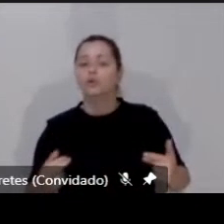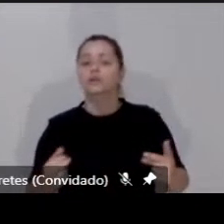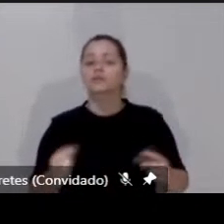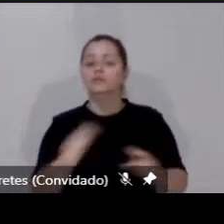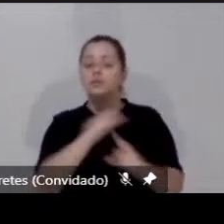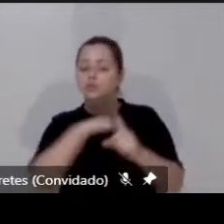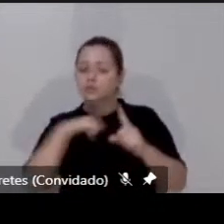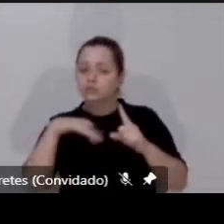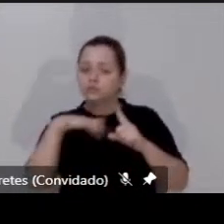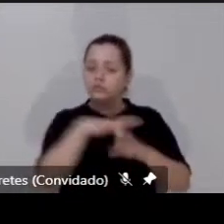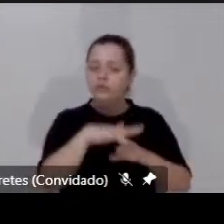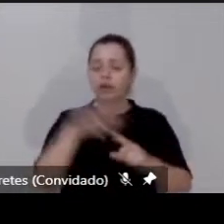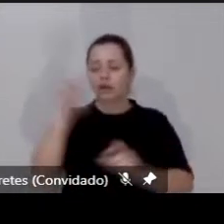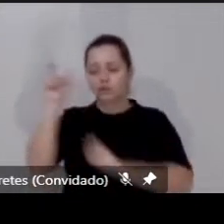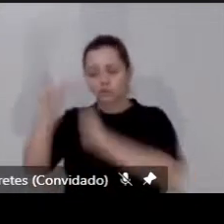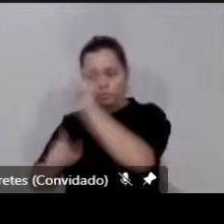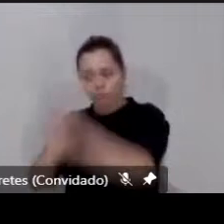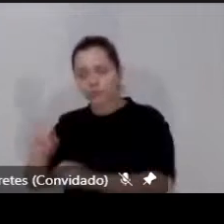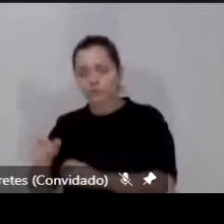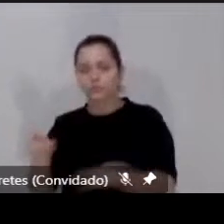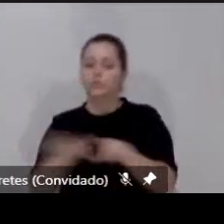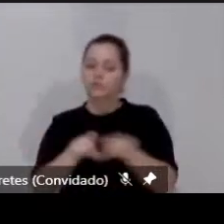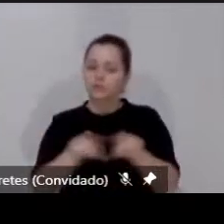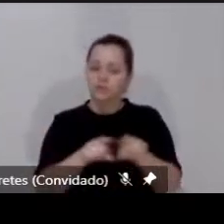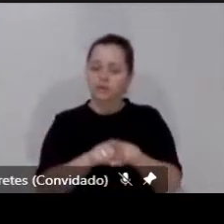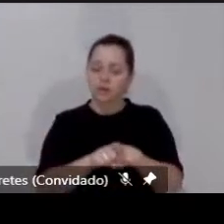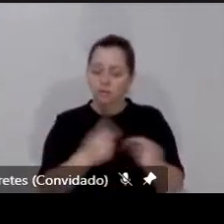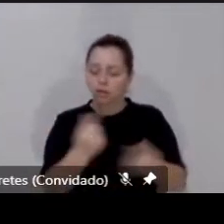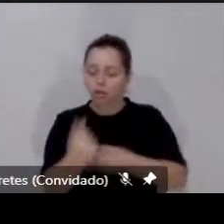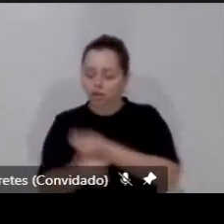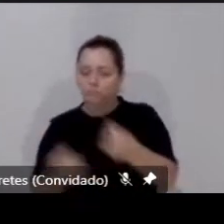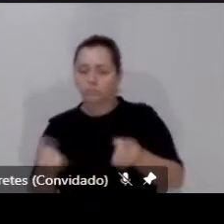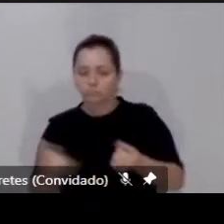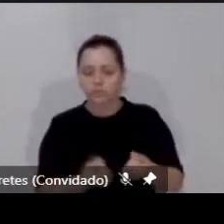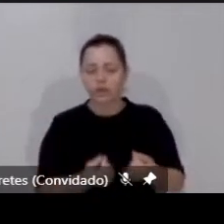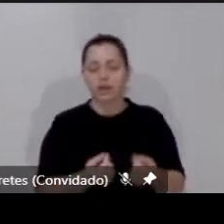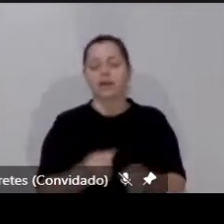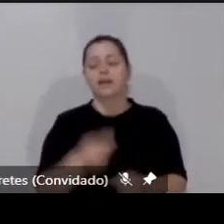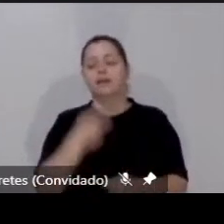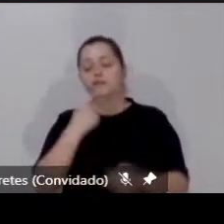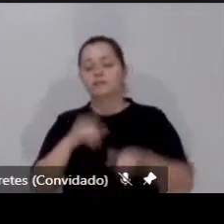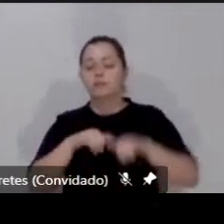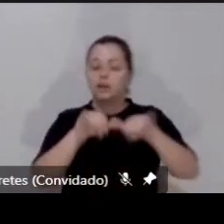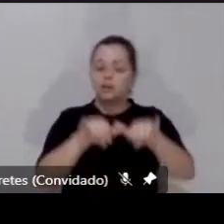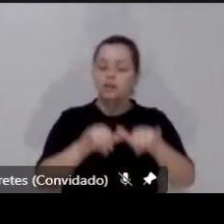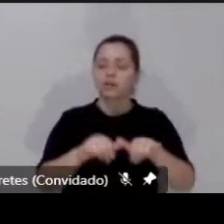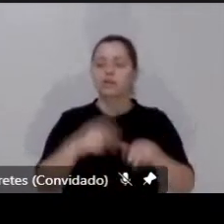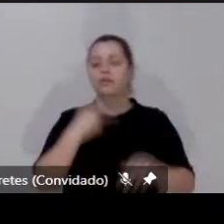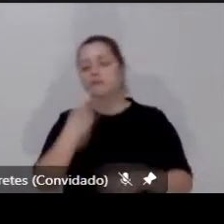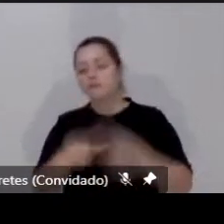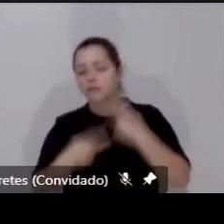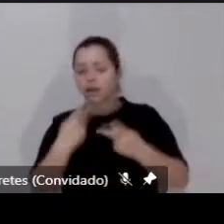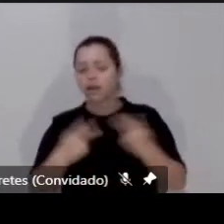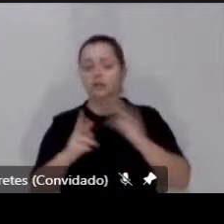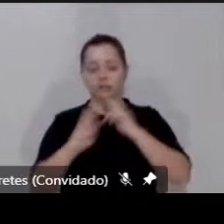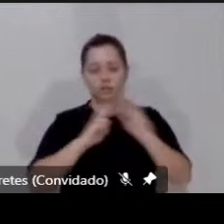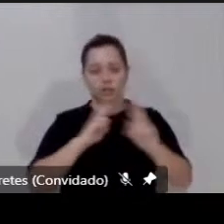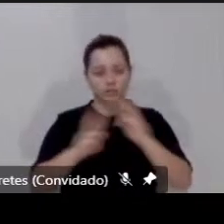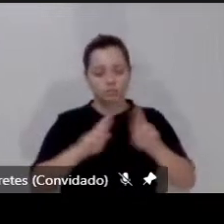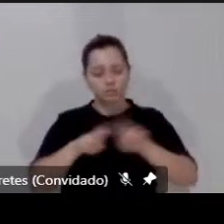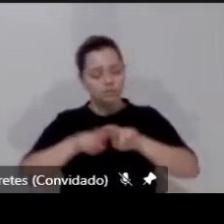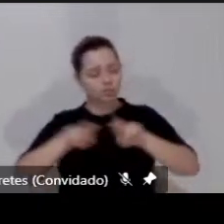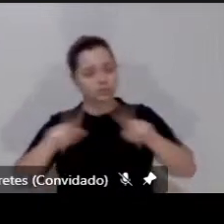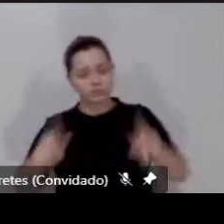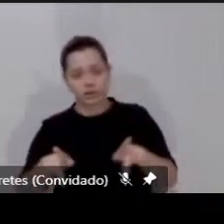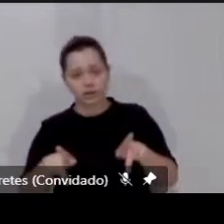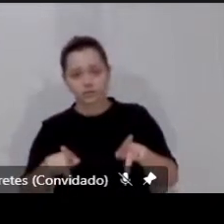ou seja, às mercadorias, e corresponde a diferentes respostas dadas pelos indivíduos e